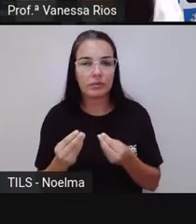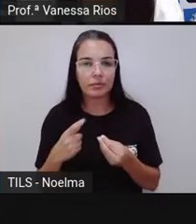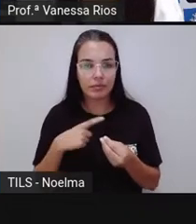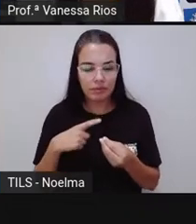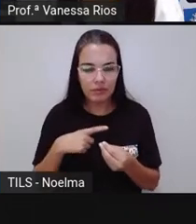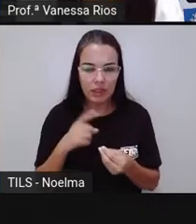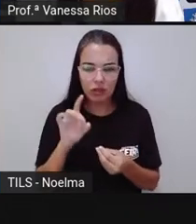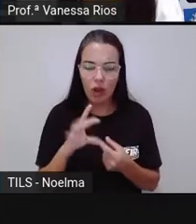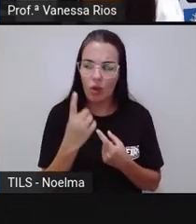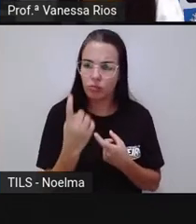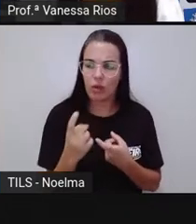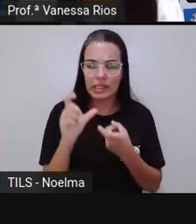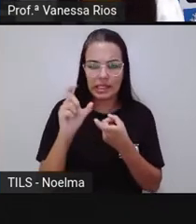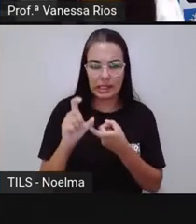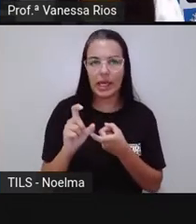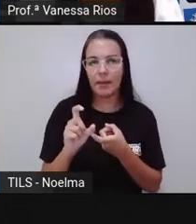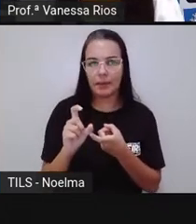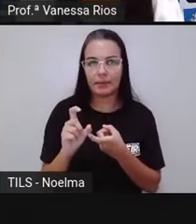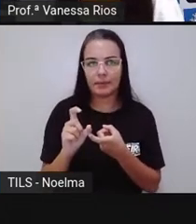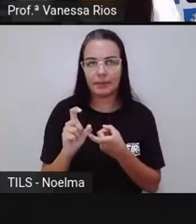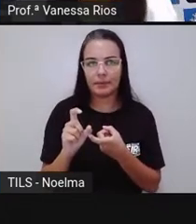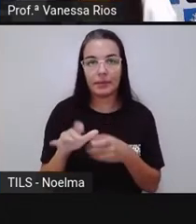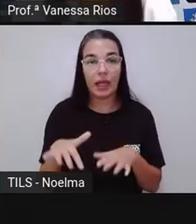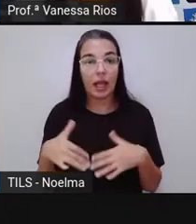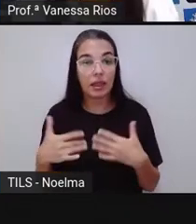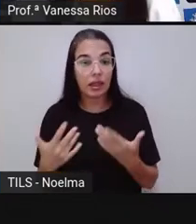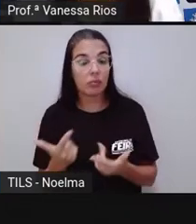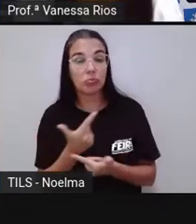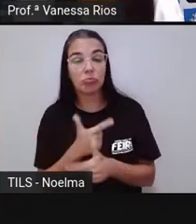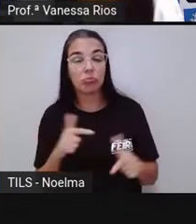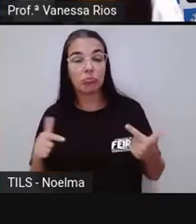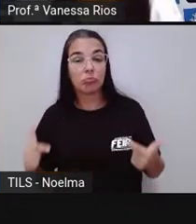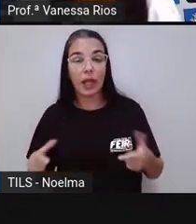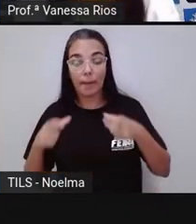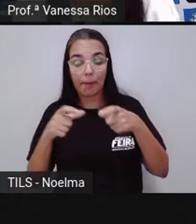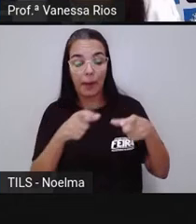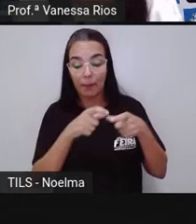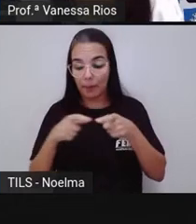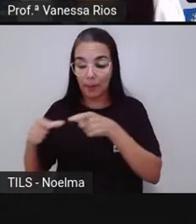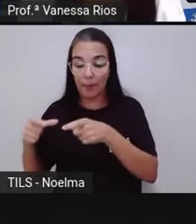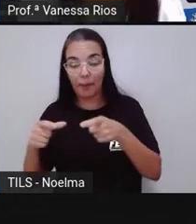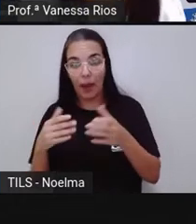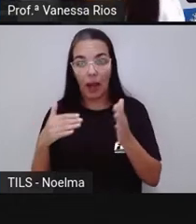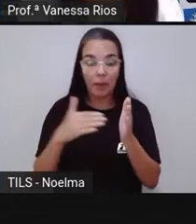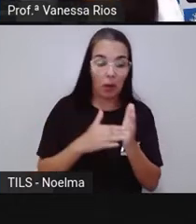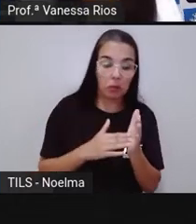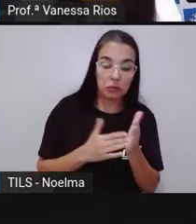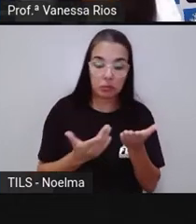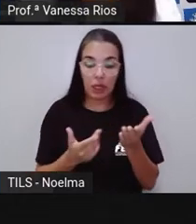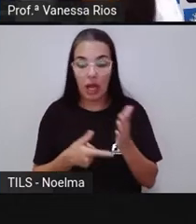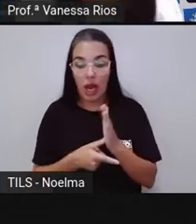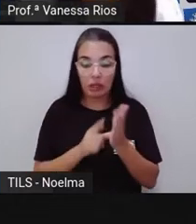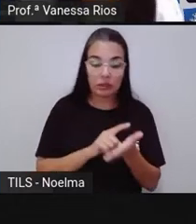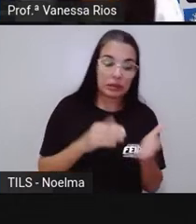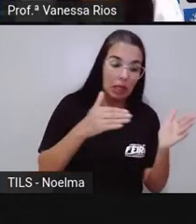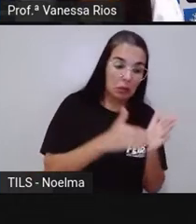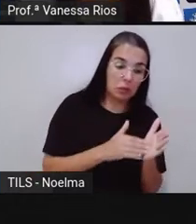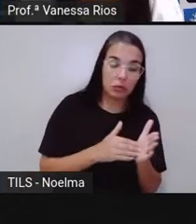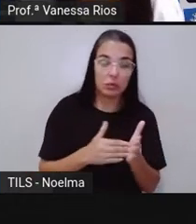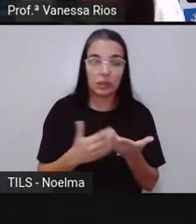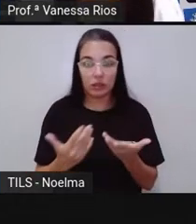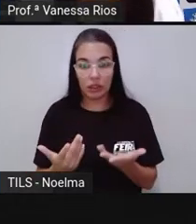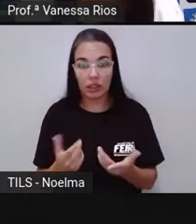com apenas uma sílaba. Então, não tem localização de última, penúltima e antepenúltima